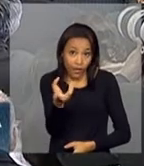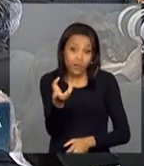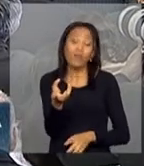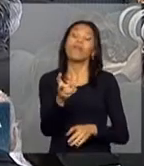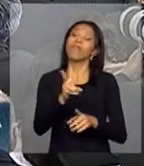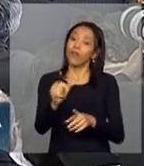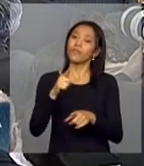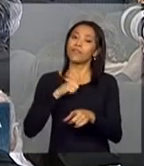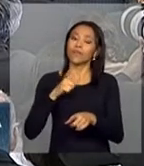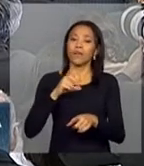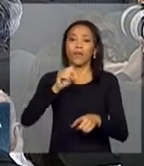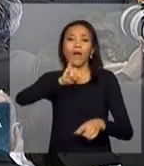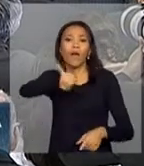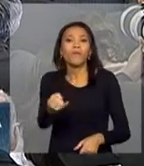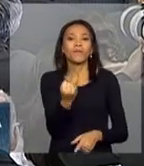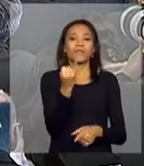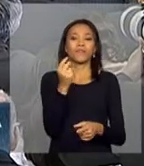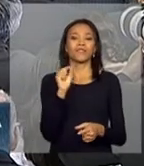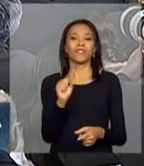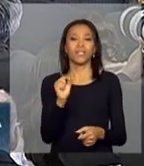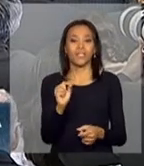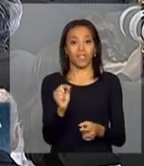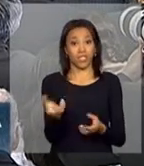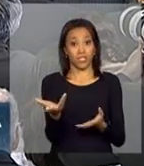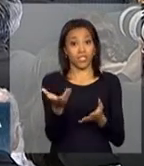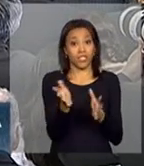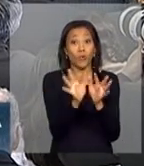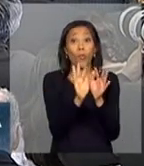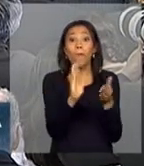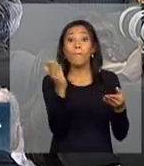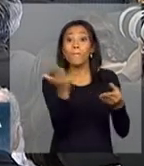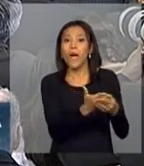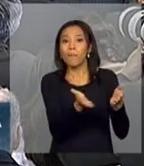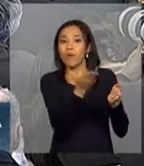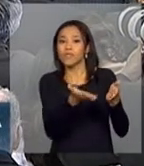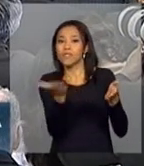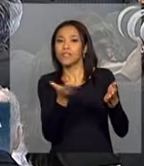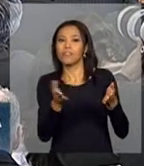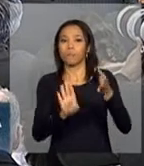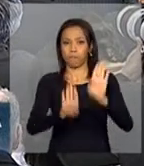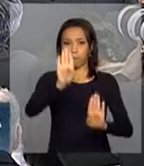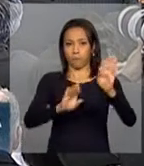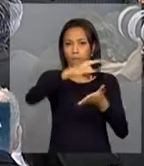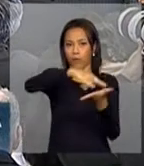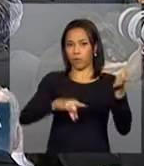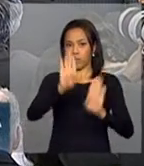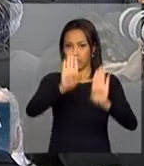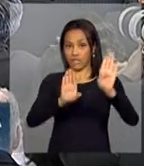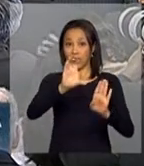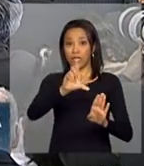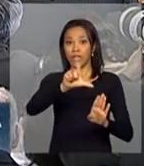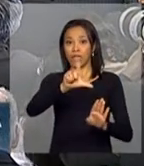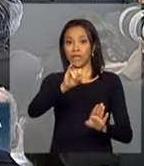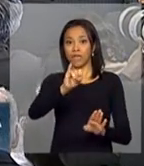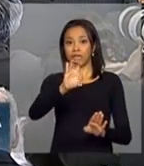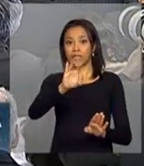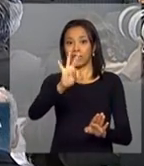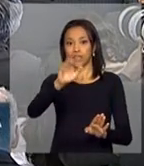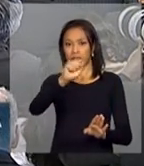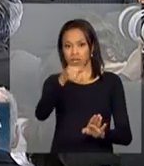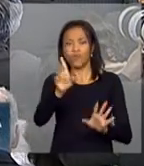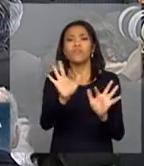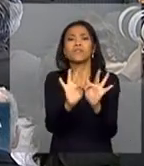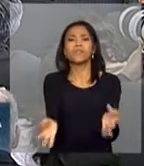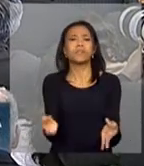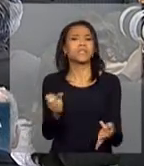terá a oportunidade de participar de um processo simplificado de licitação, mas, se não aparecer nenhum interessado em